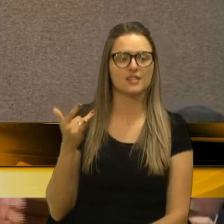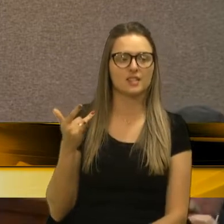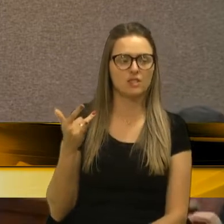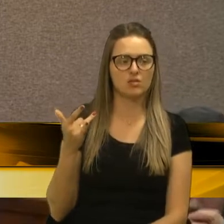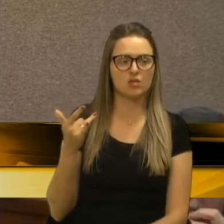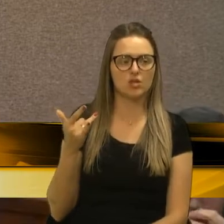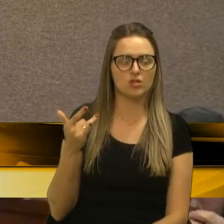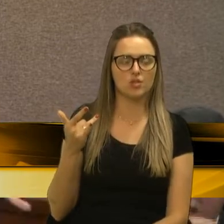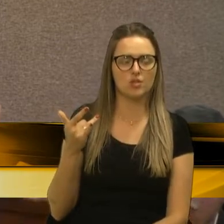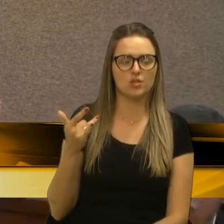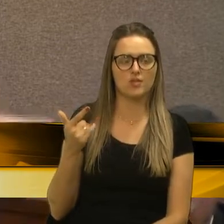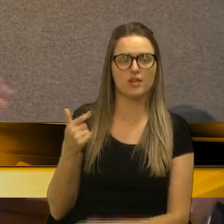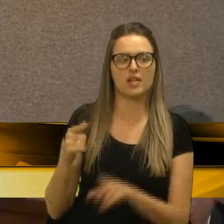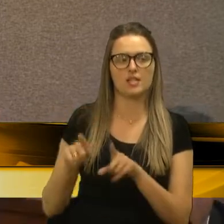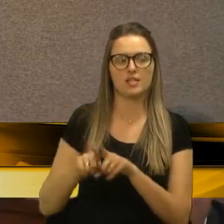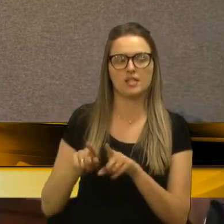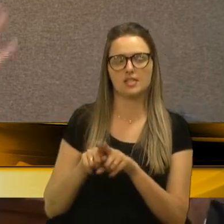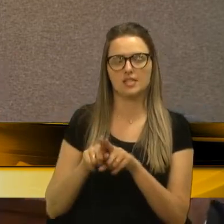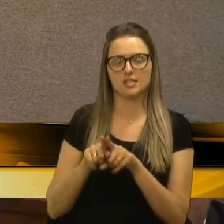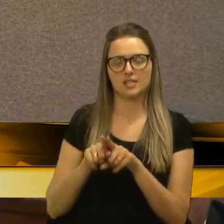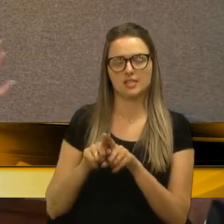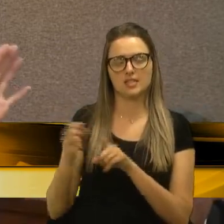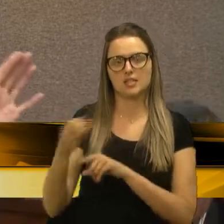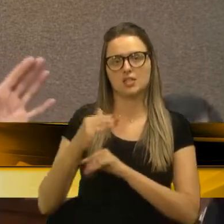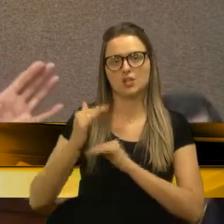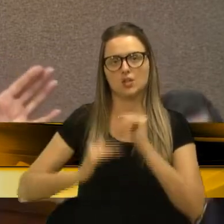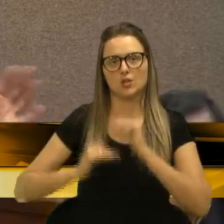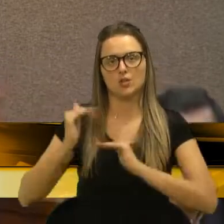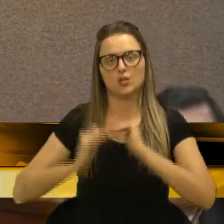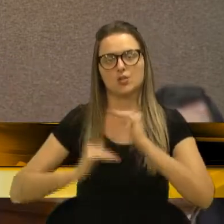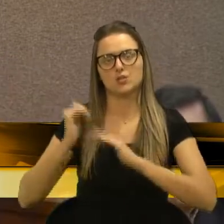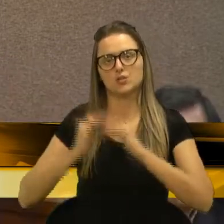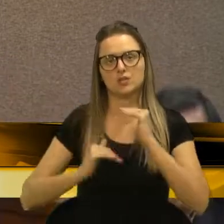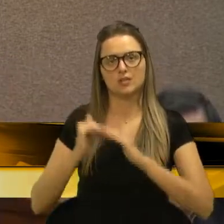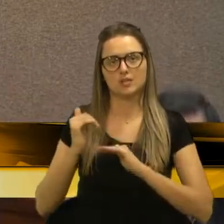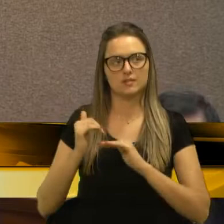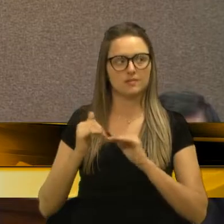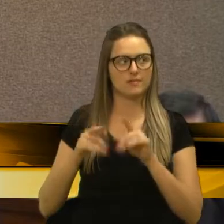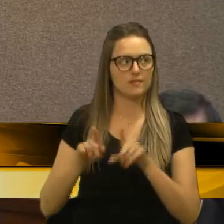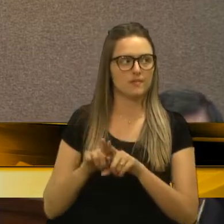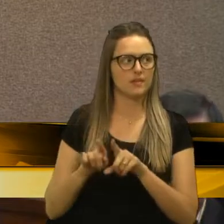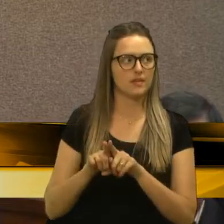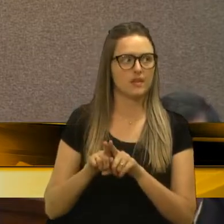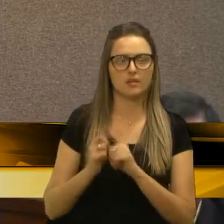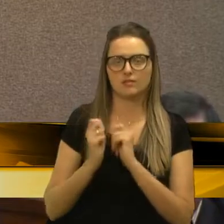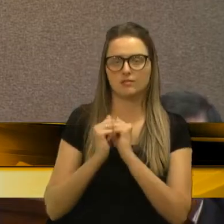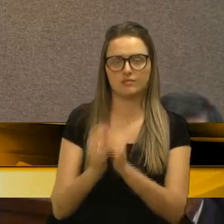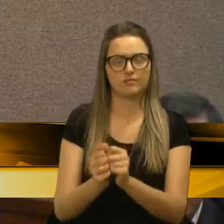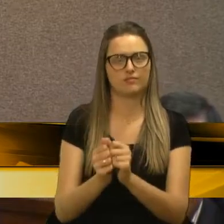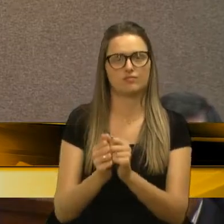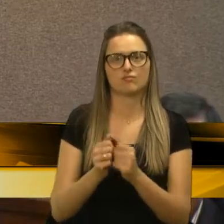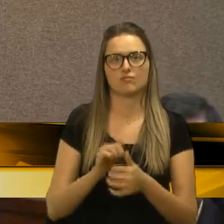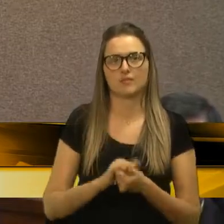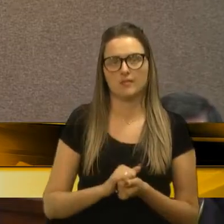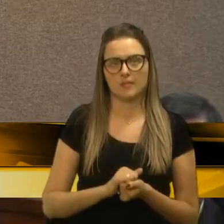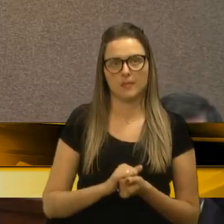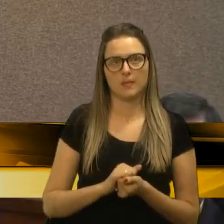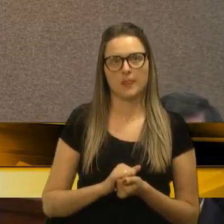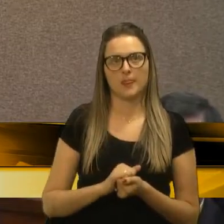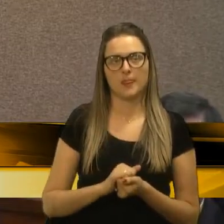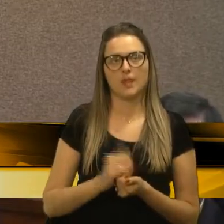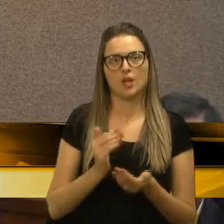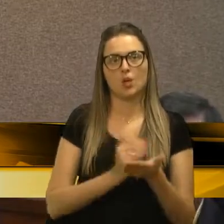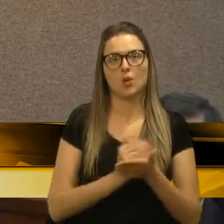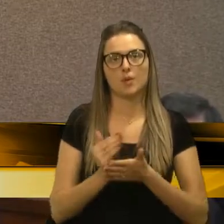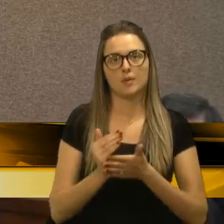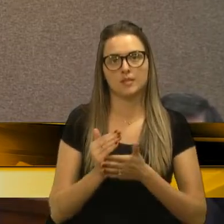novas construções, só para... Uma parte, vereador. Só tu vê, cortar, nada... Começando por